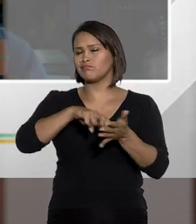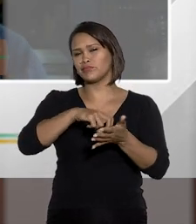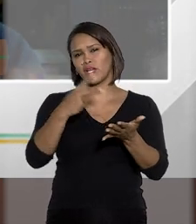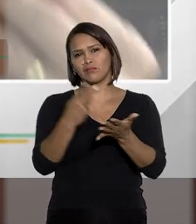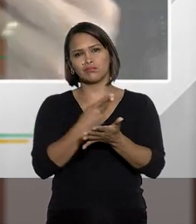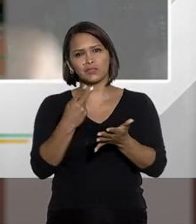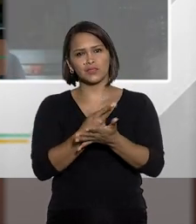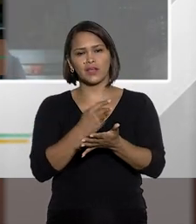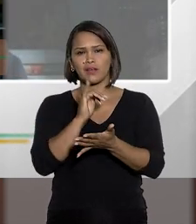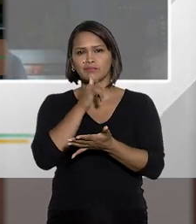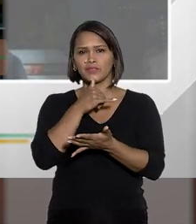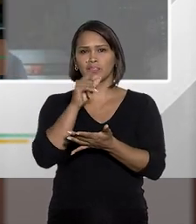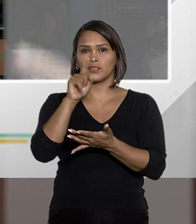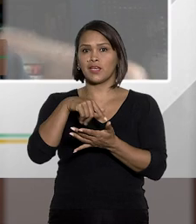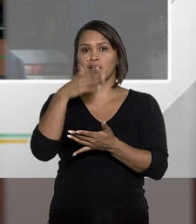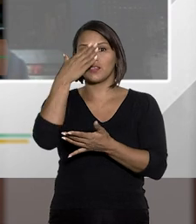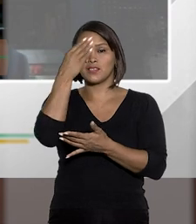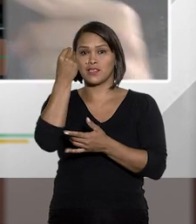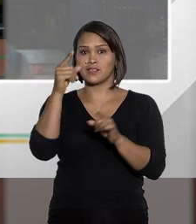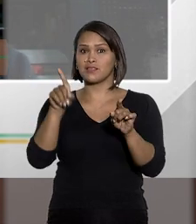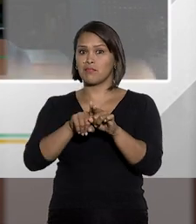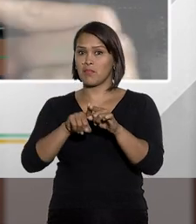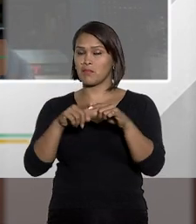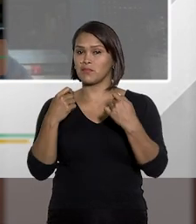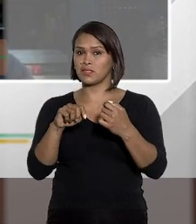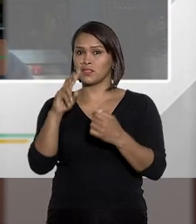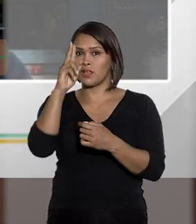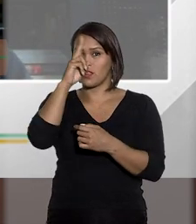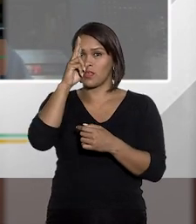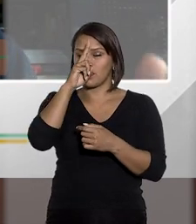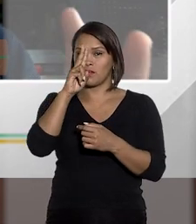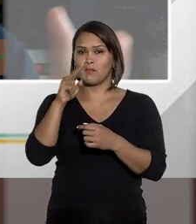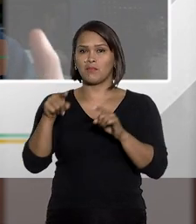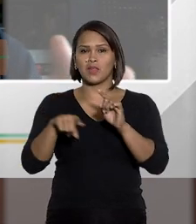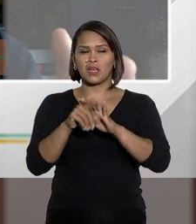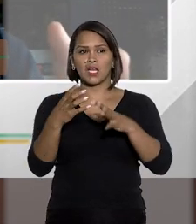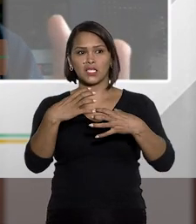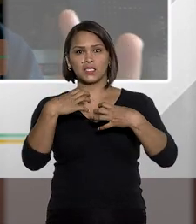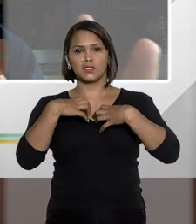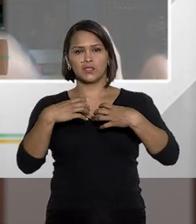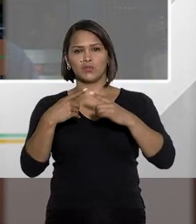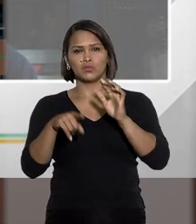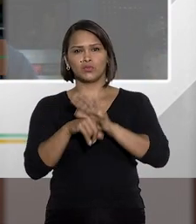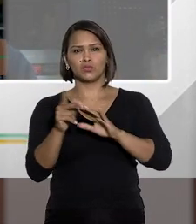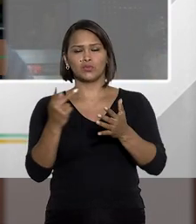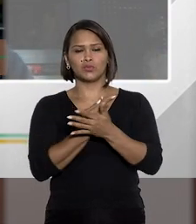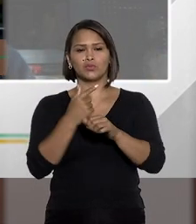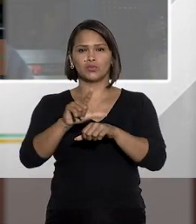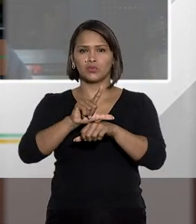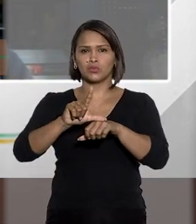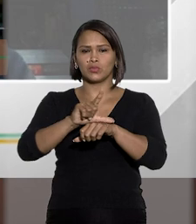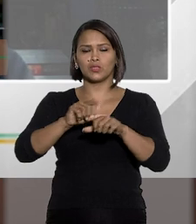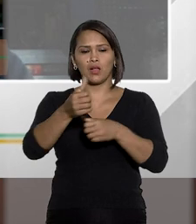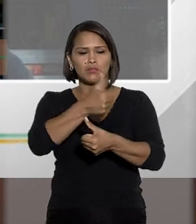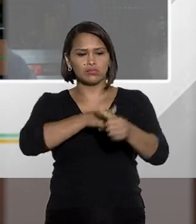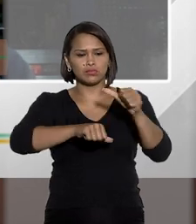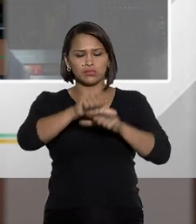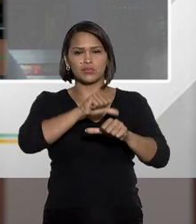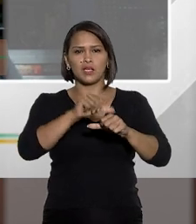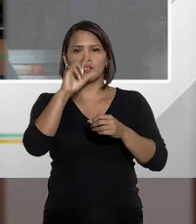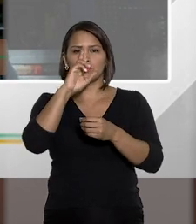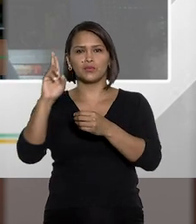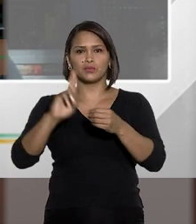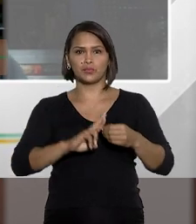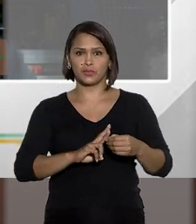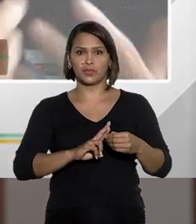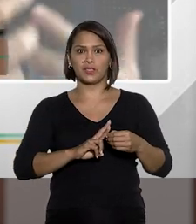infeliz sem esquecer, e aqui eu repito, o choque, o triste choque que o legislador gerou entre